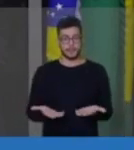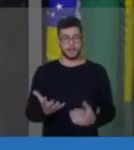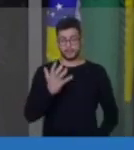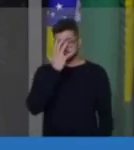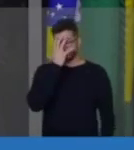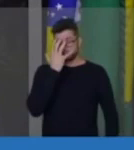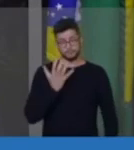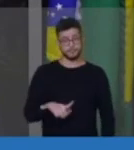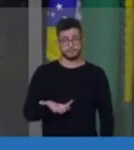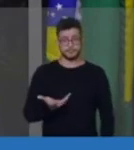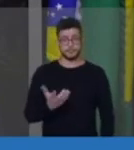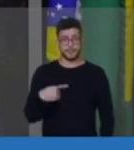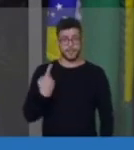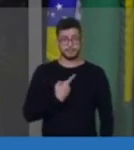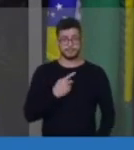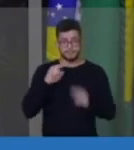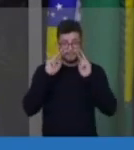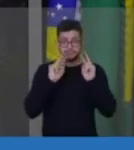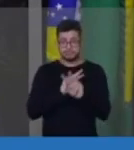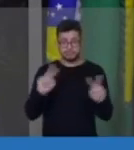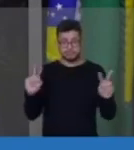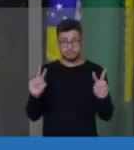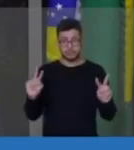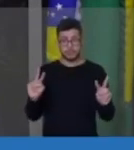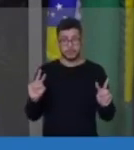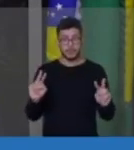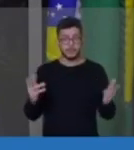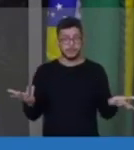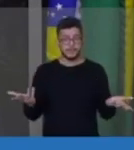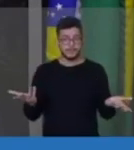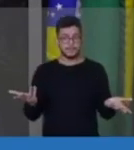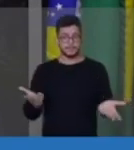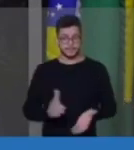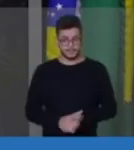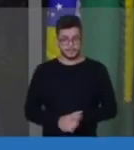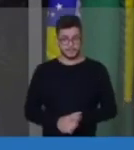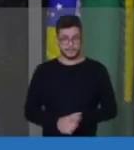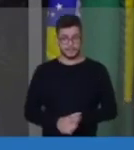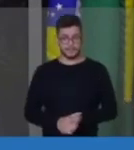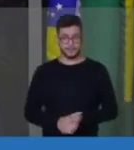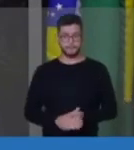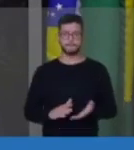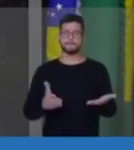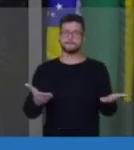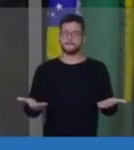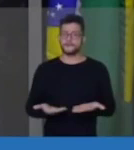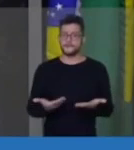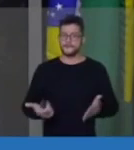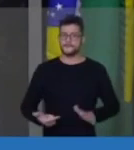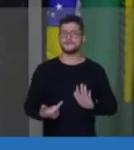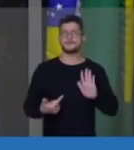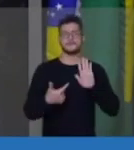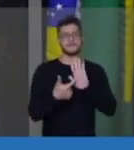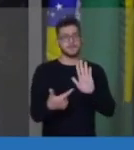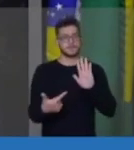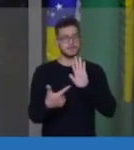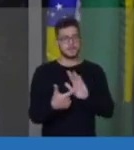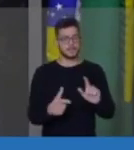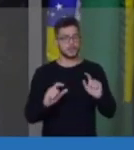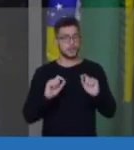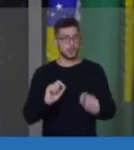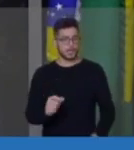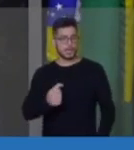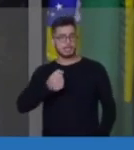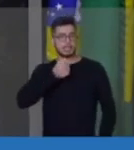E nesse final de semana uma grande máscara em cima da mídia criminosa em cima